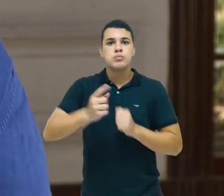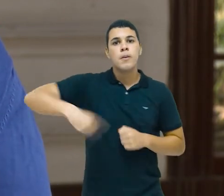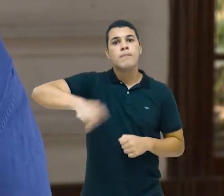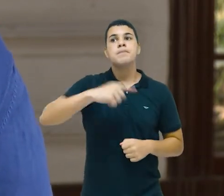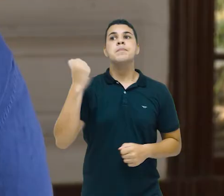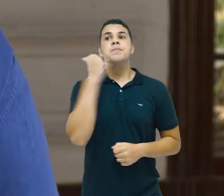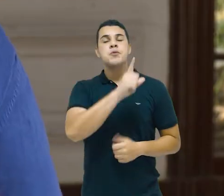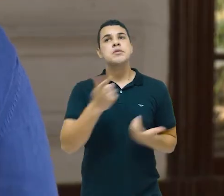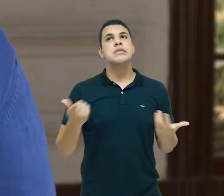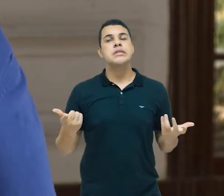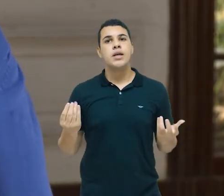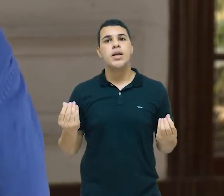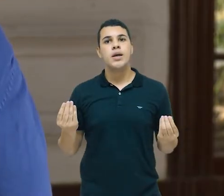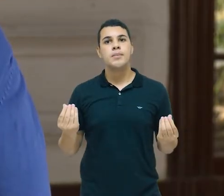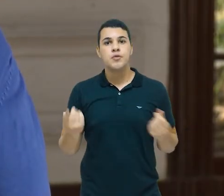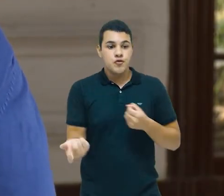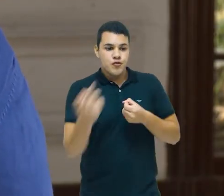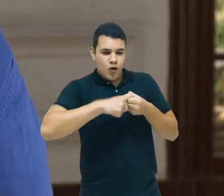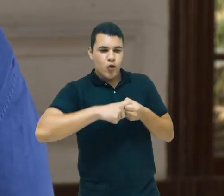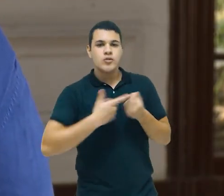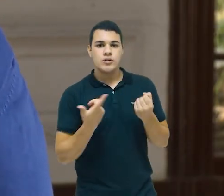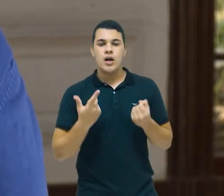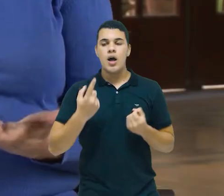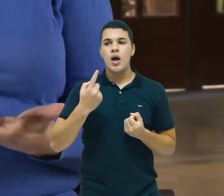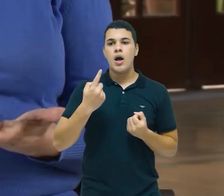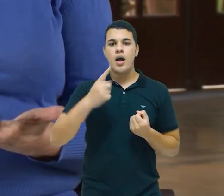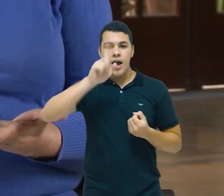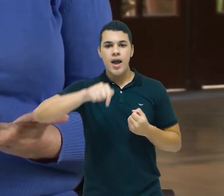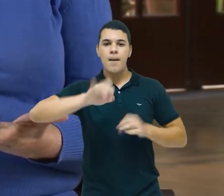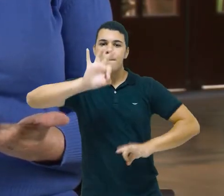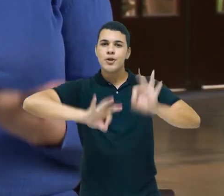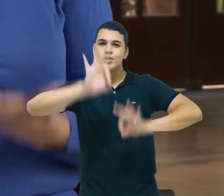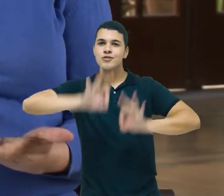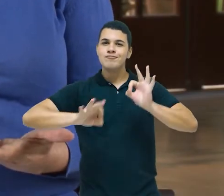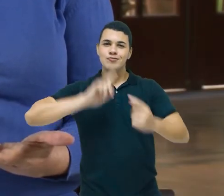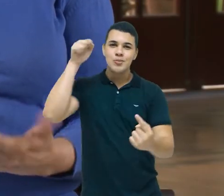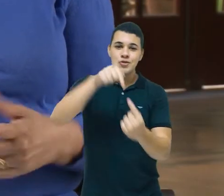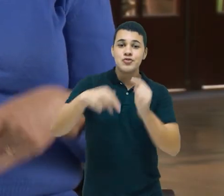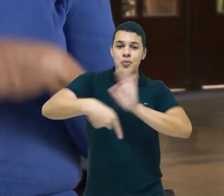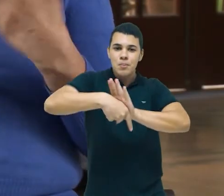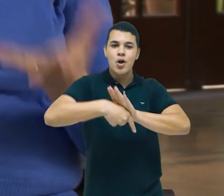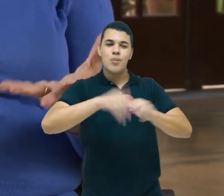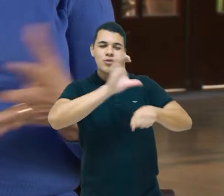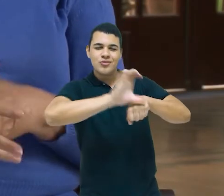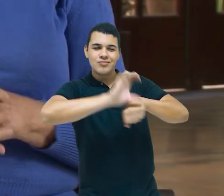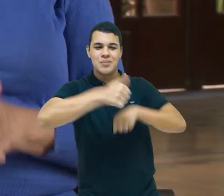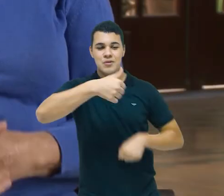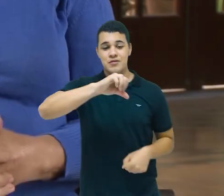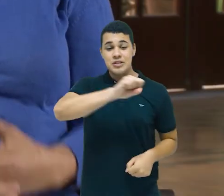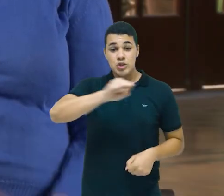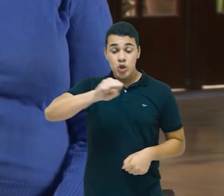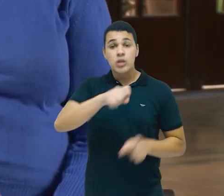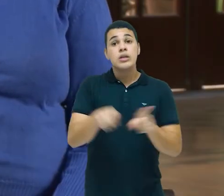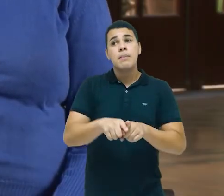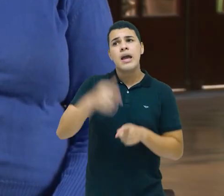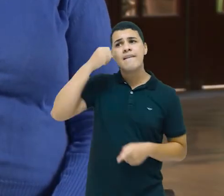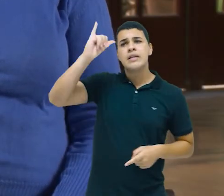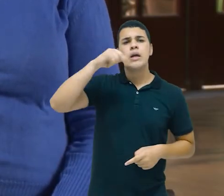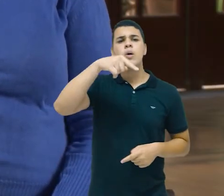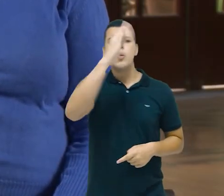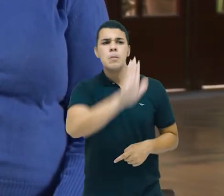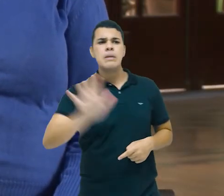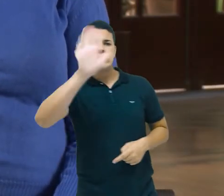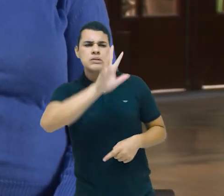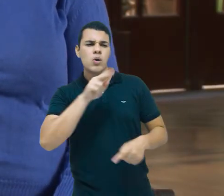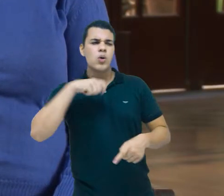gente, então, retorne à ideia que nós podemos ter um Brasil não doente, um Brasil que não seja, de jeito